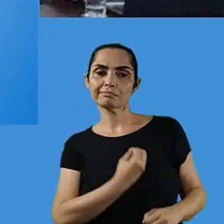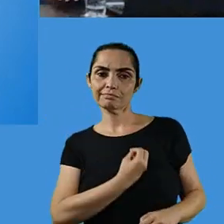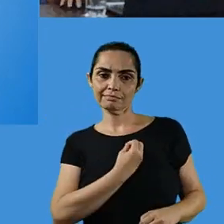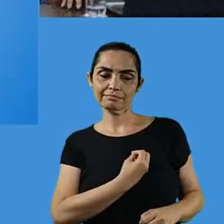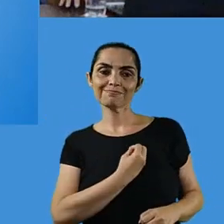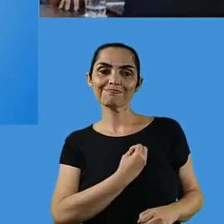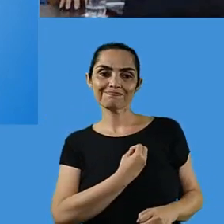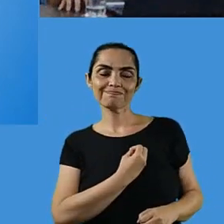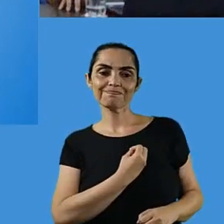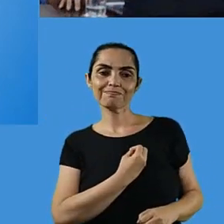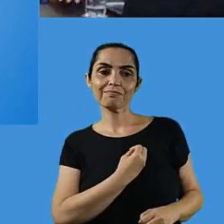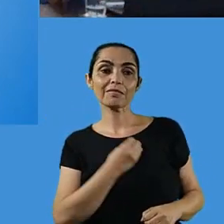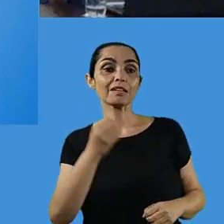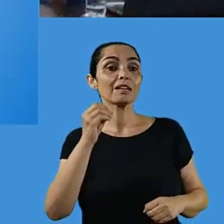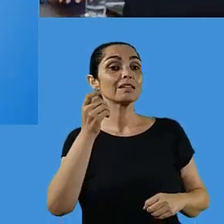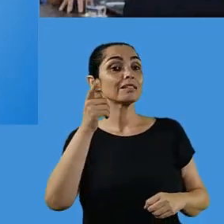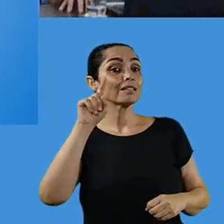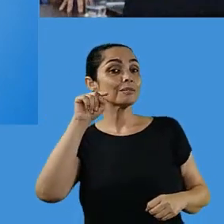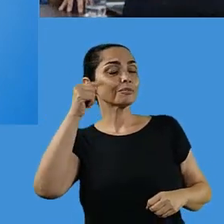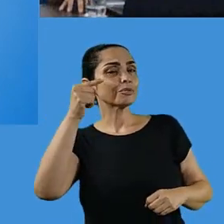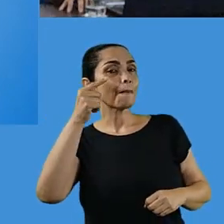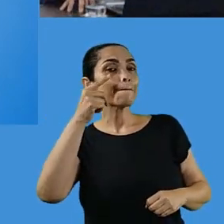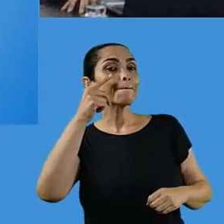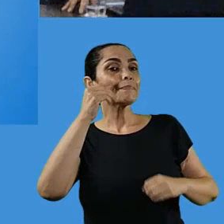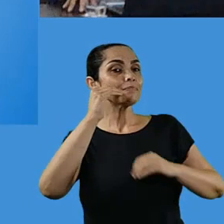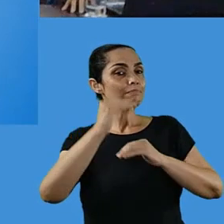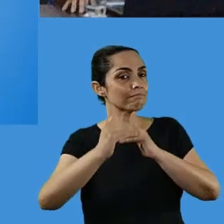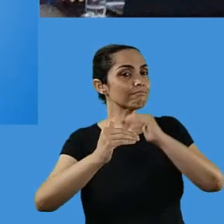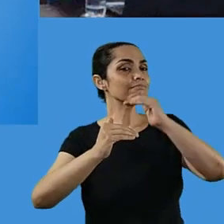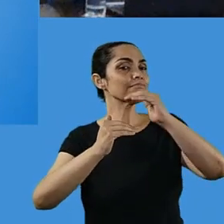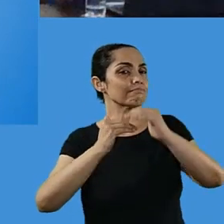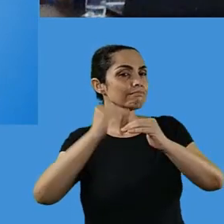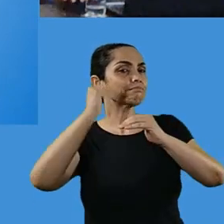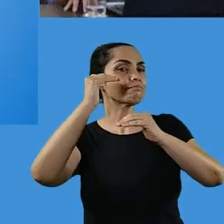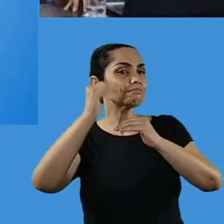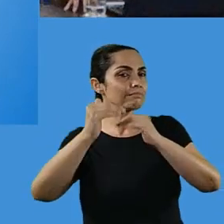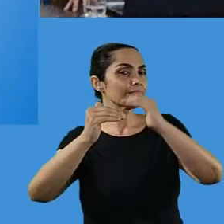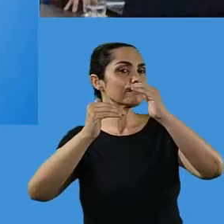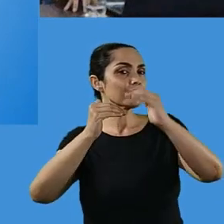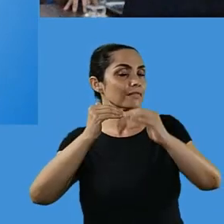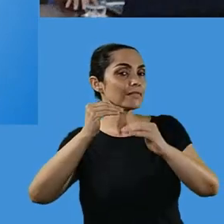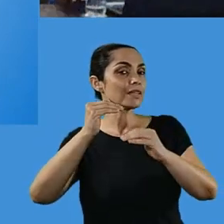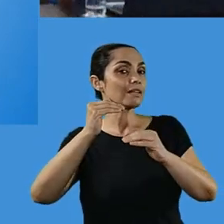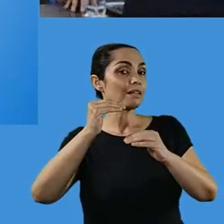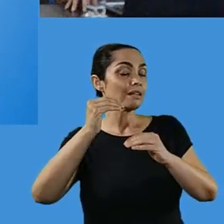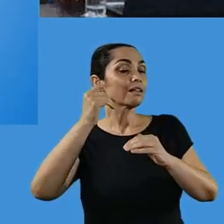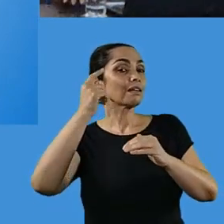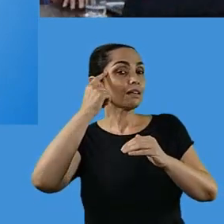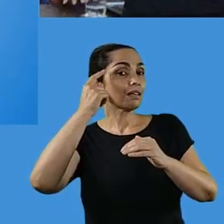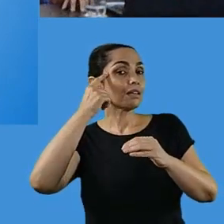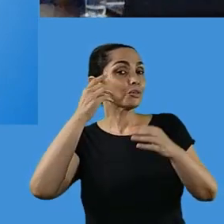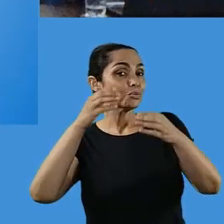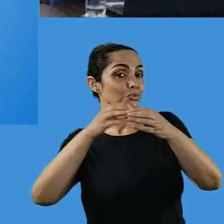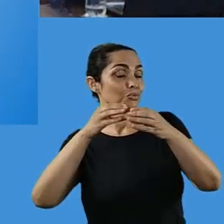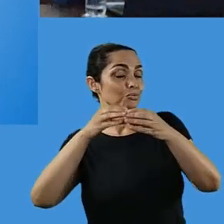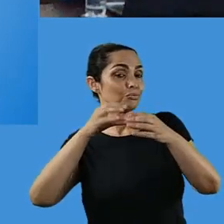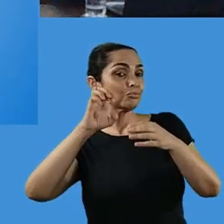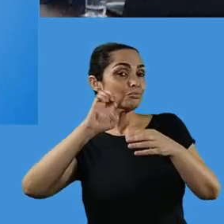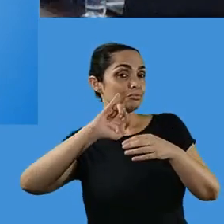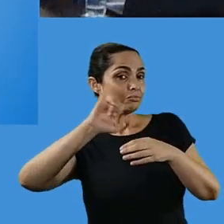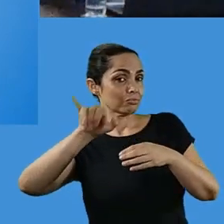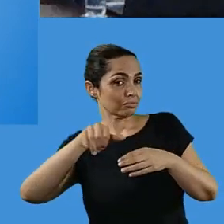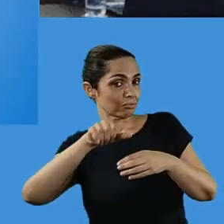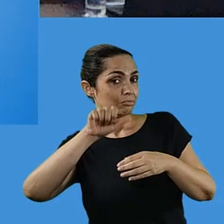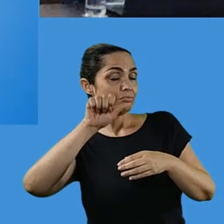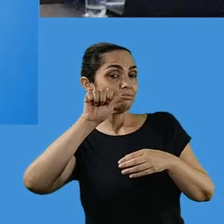Eu acho que por aí nós vamos conseguir avançar muito mais na outra parte, se a gente pensar em jovens e adultos, porque eles